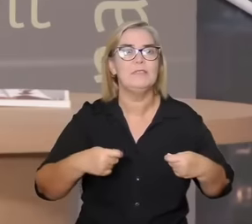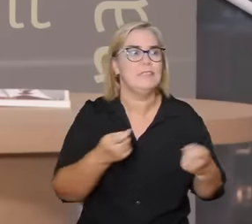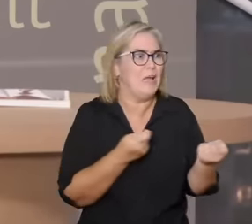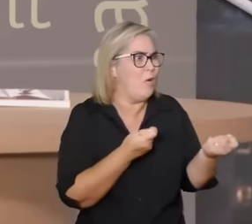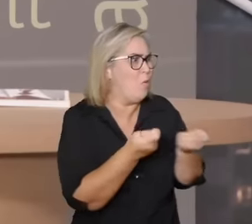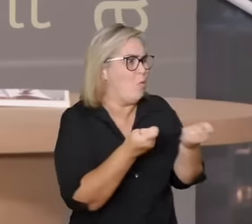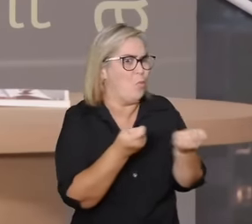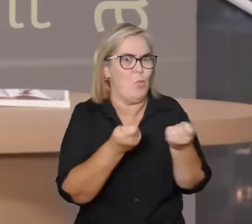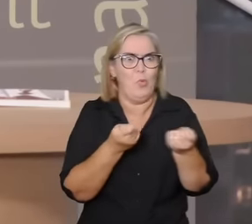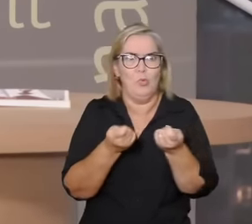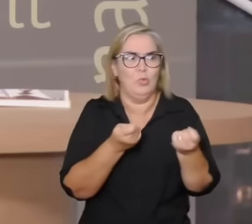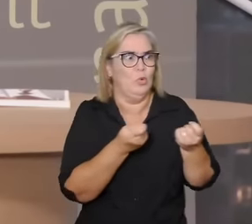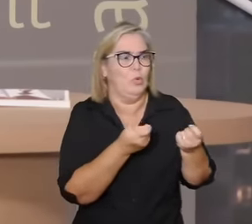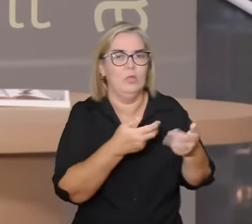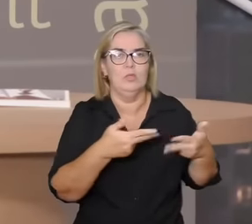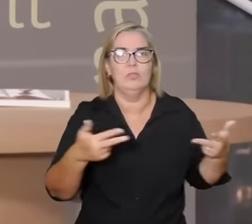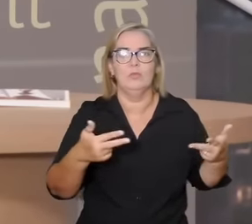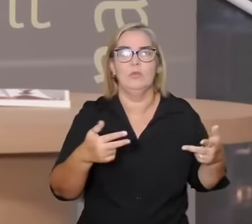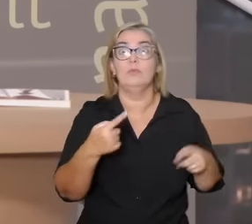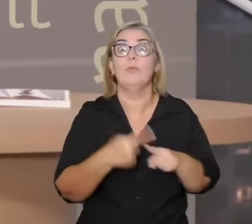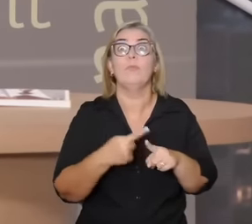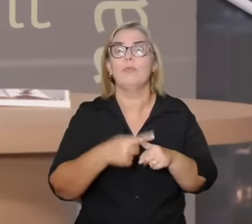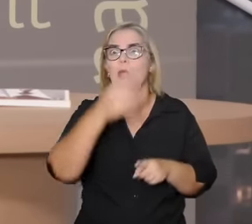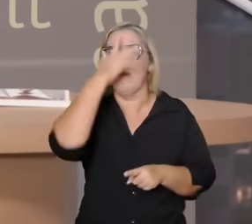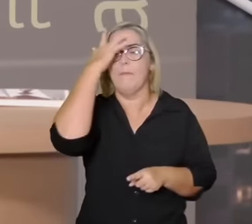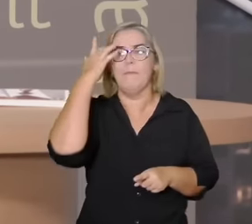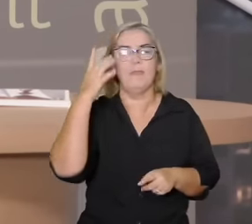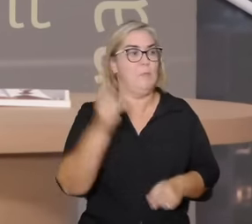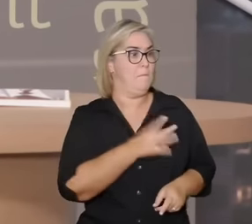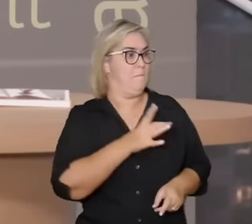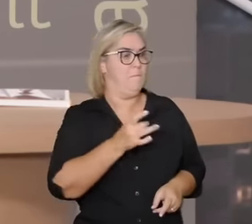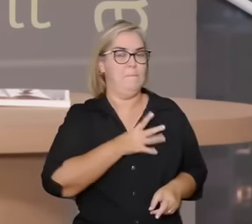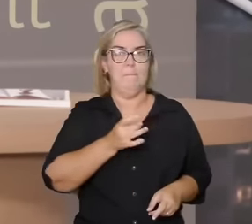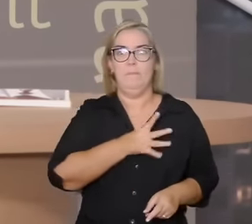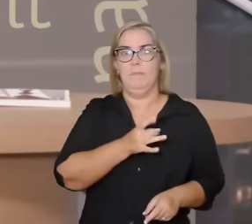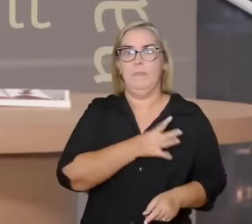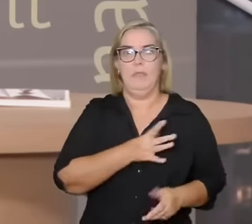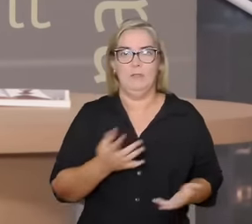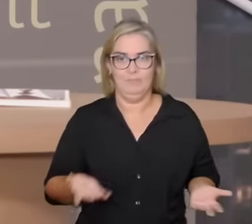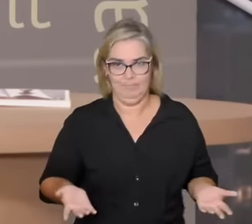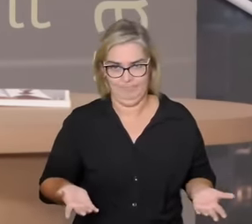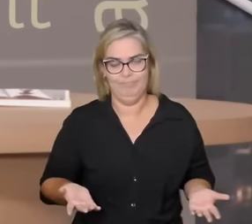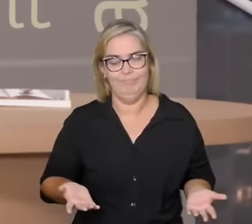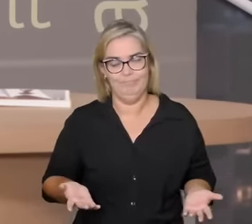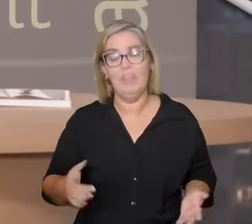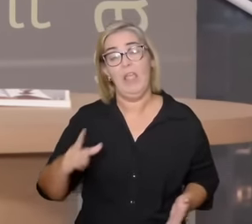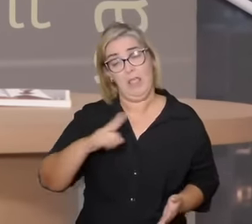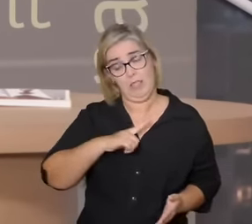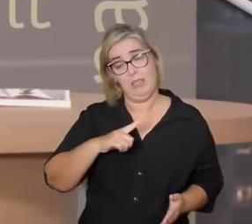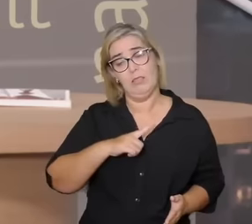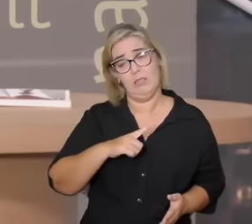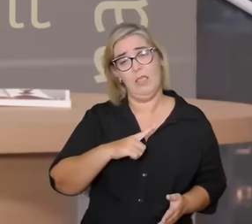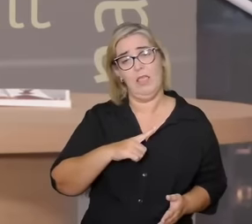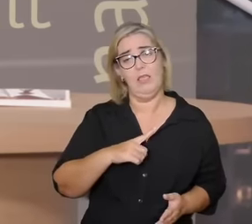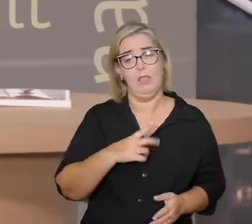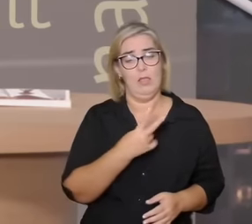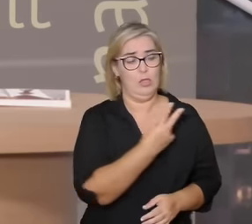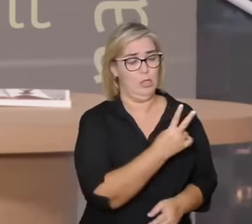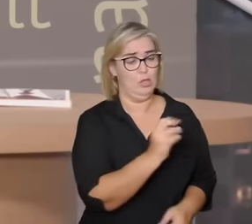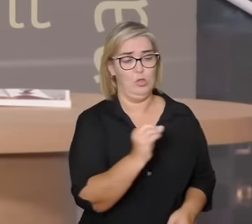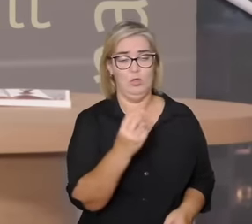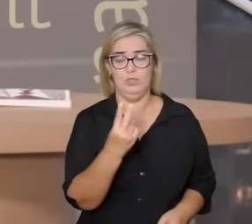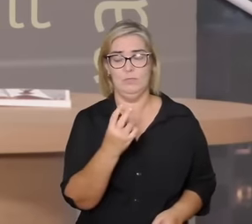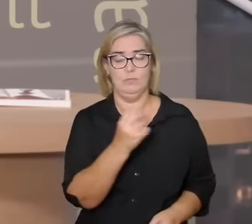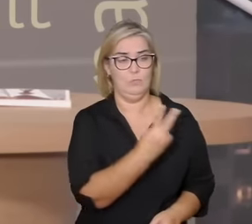é única forma de viver tem uma cena de Stanley Kubrick em 2001 o Odisseano